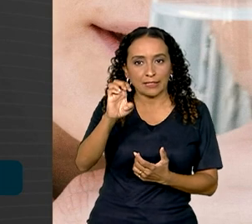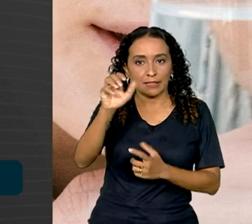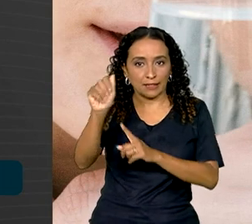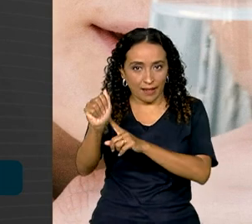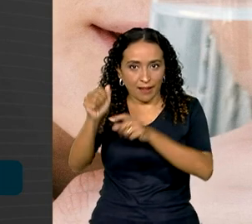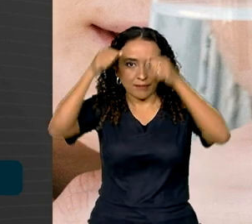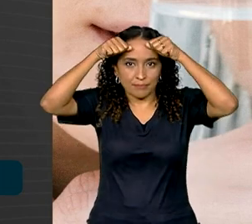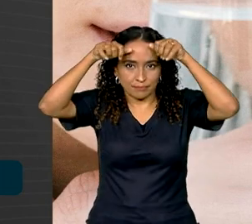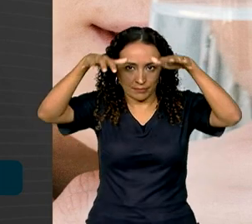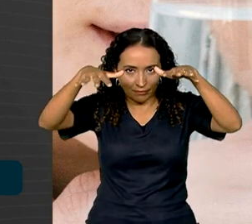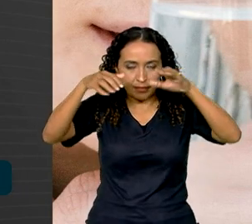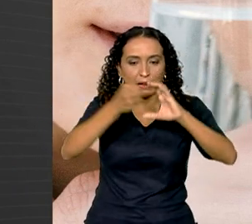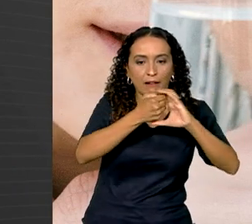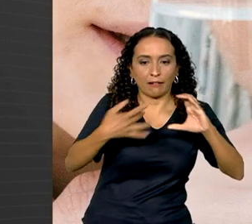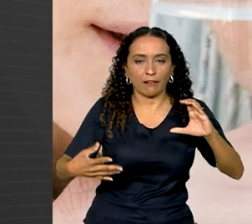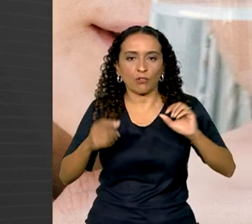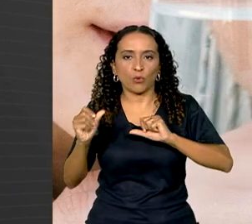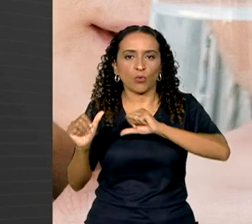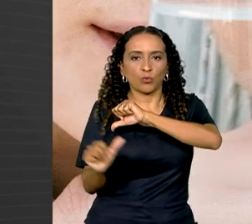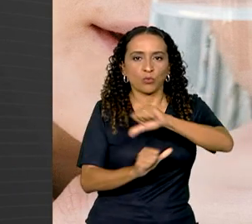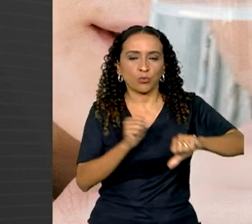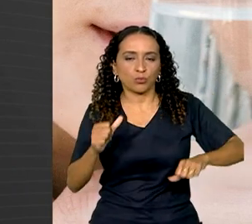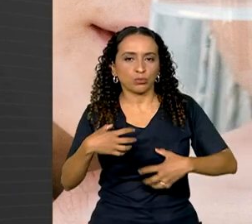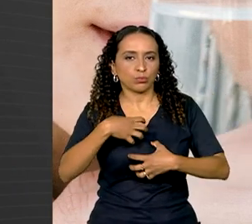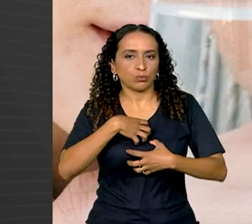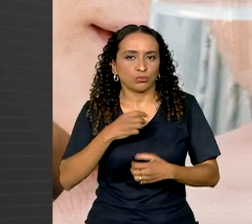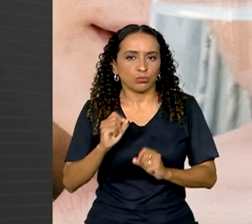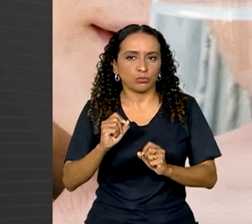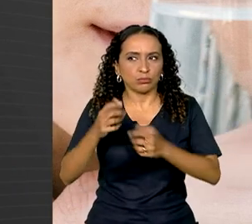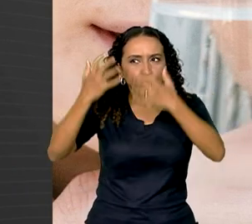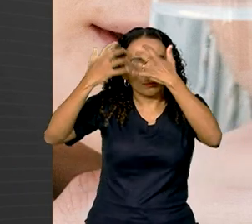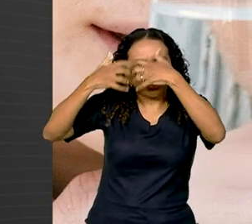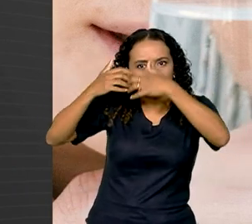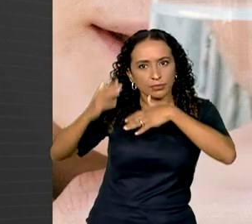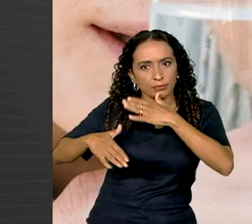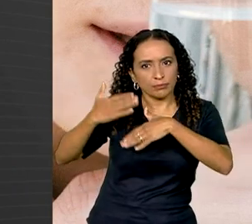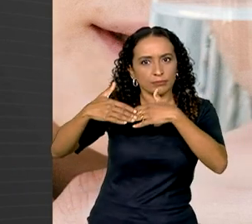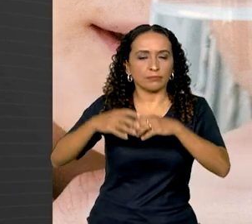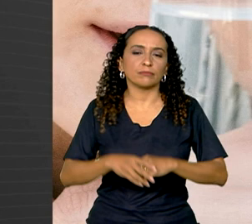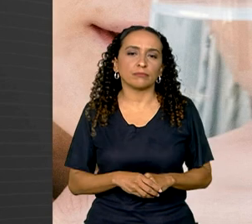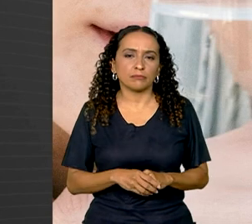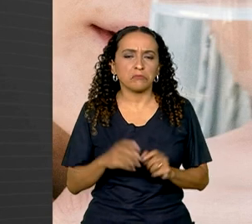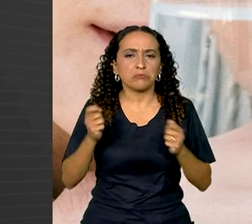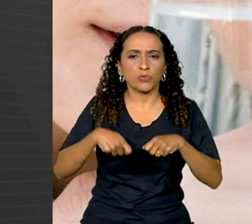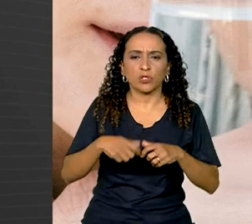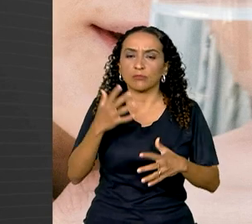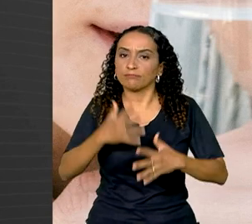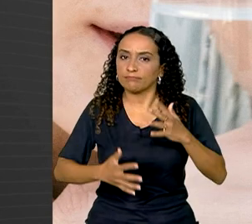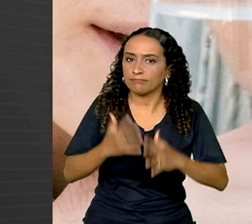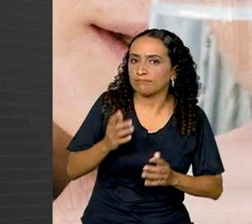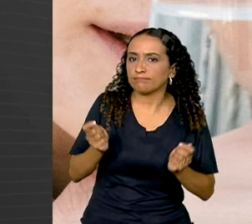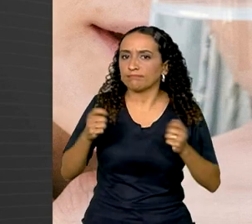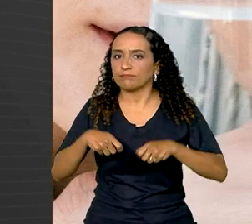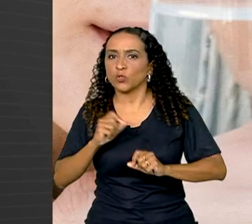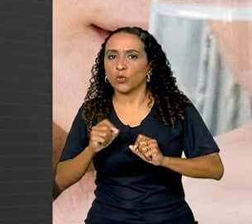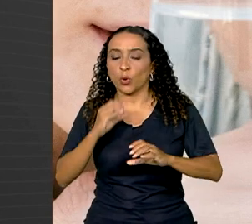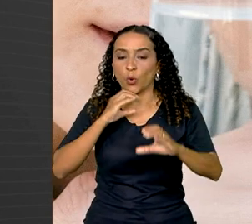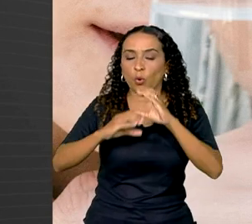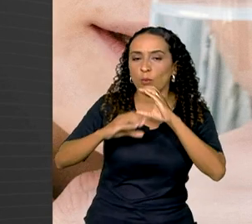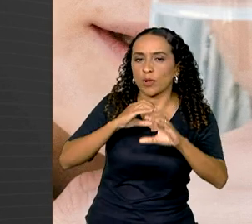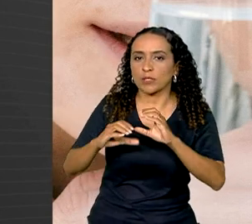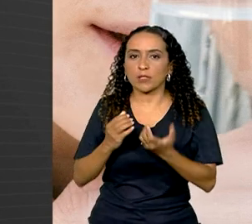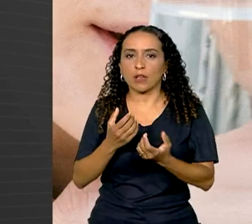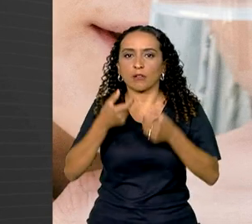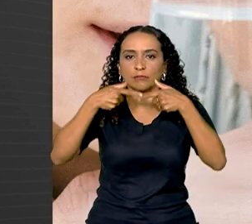autista é caracterizado pela alteração das funções do neurodesenvolvimento, que pode interferir na capacidade de comunicação,